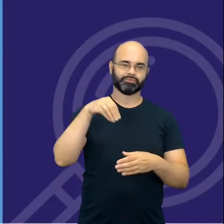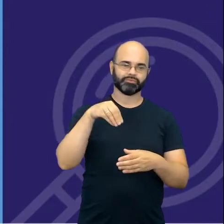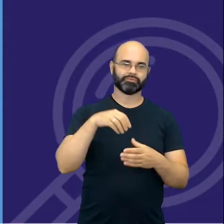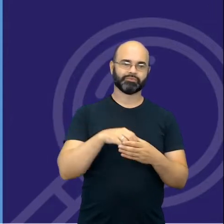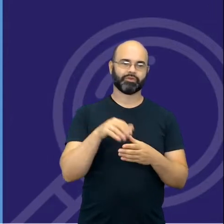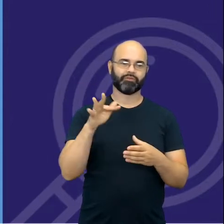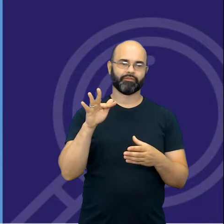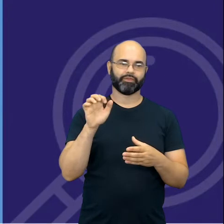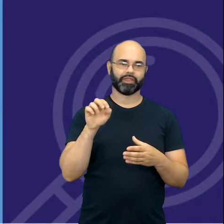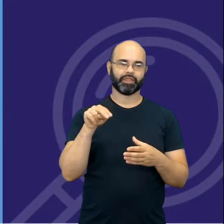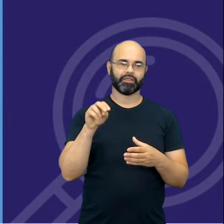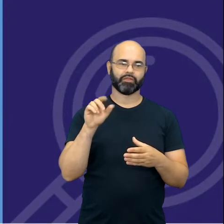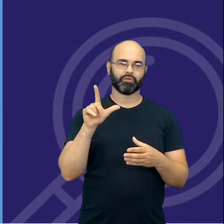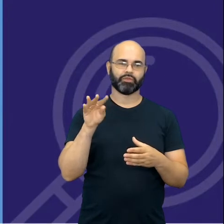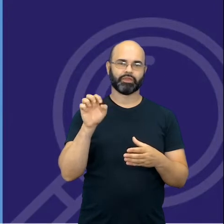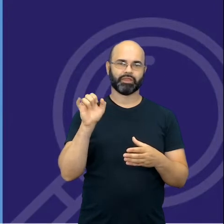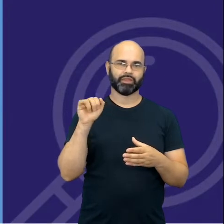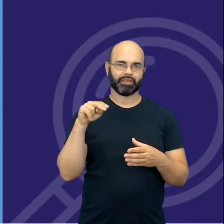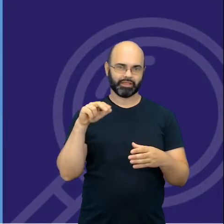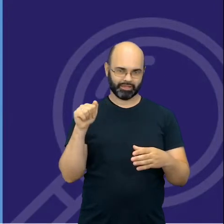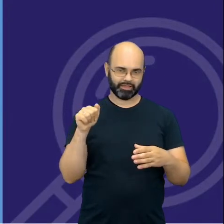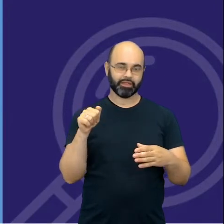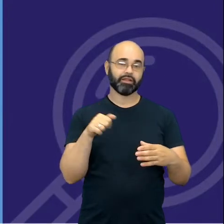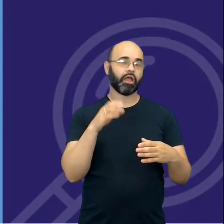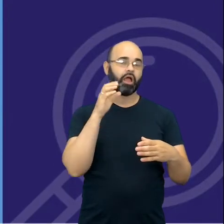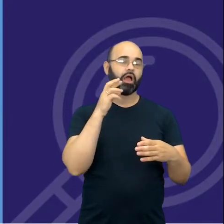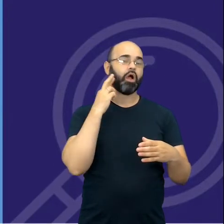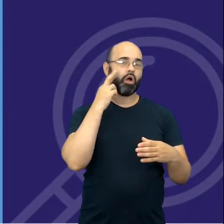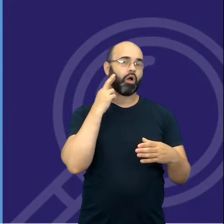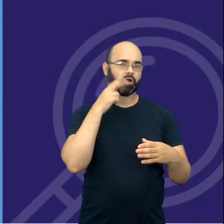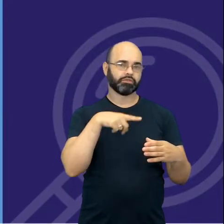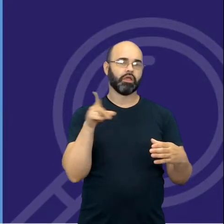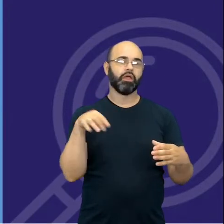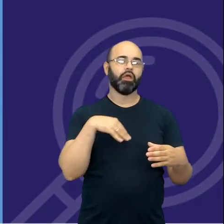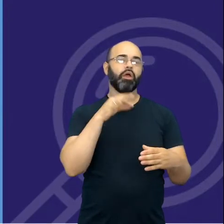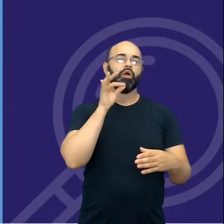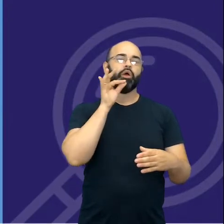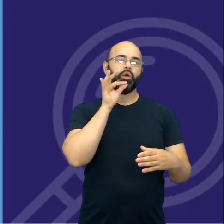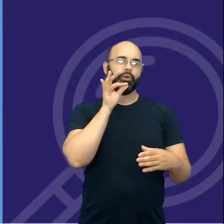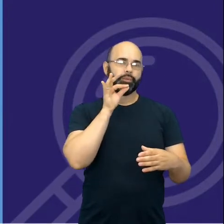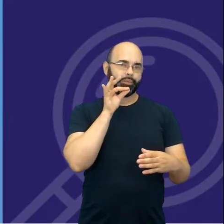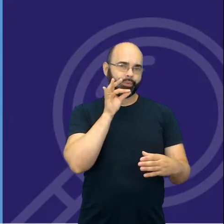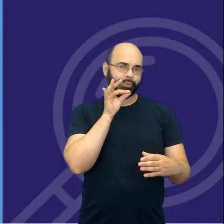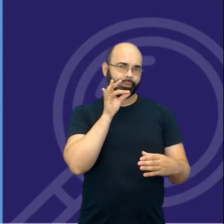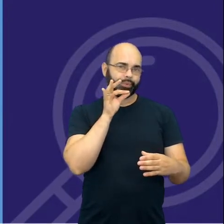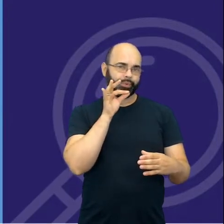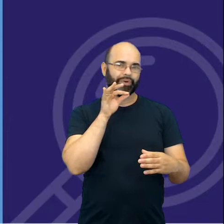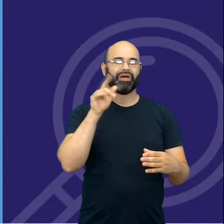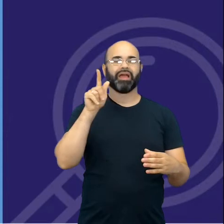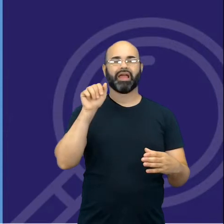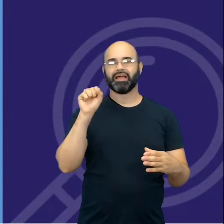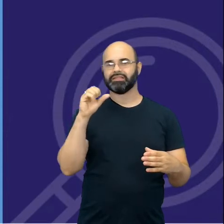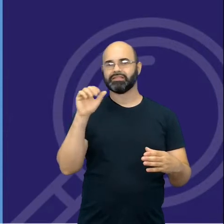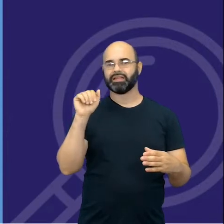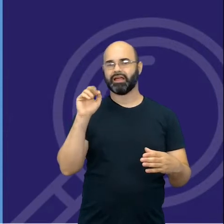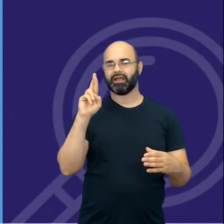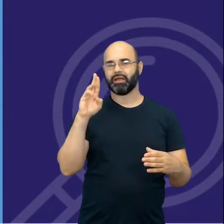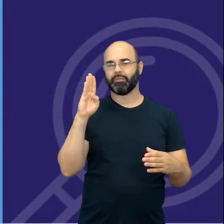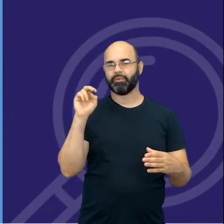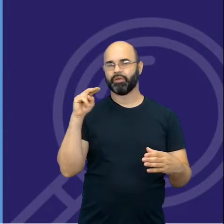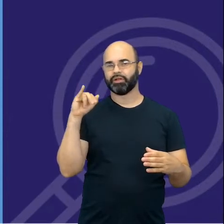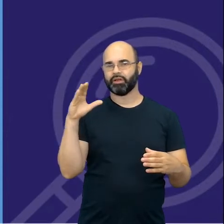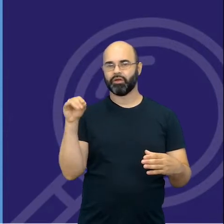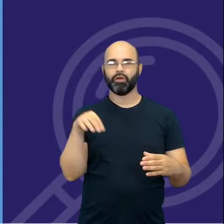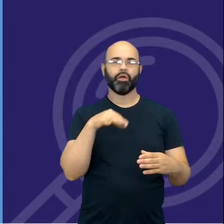rosada, e conforme eu vou soprar dentro dessa solução, como eu estou liberando o gás carbônico, soprando,